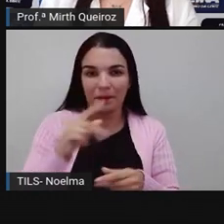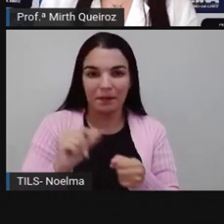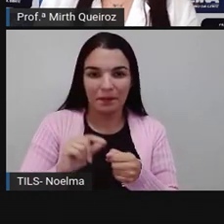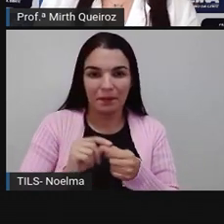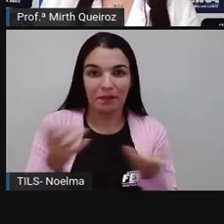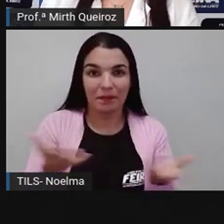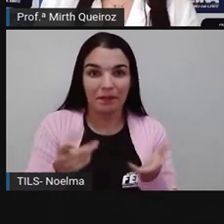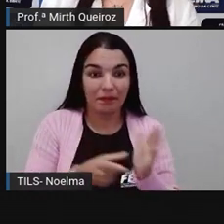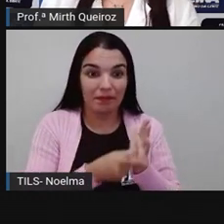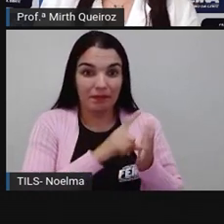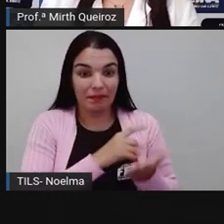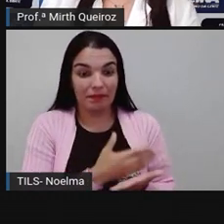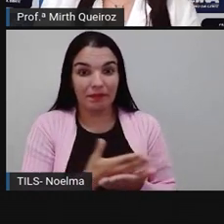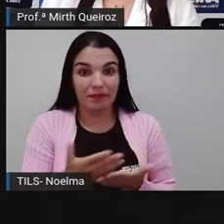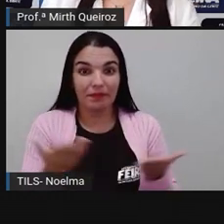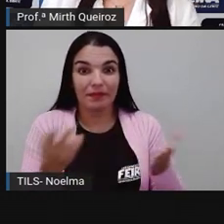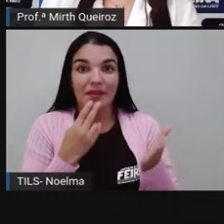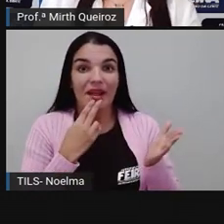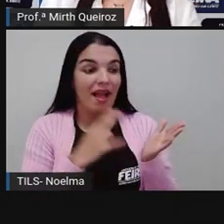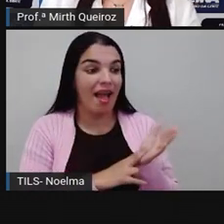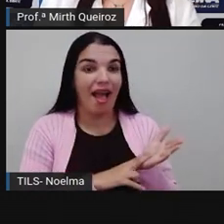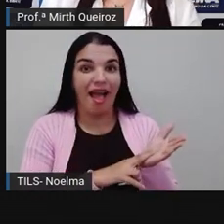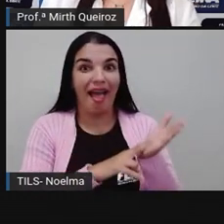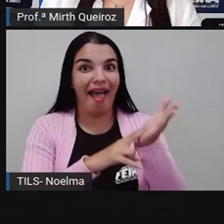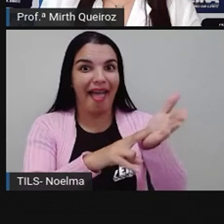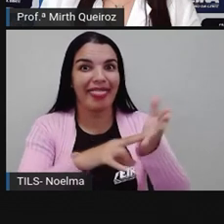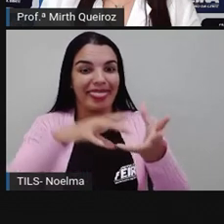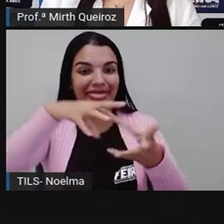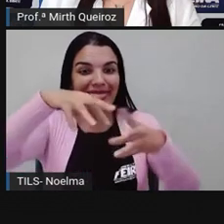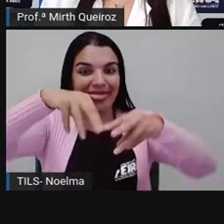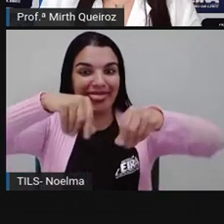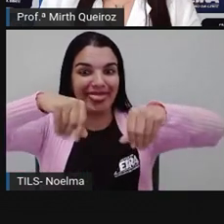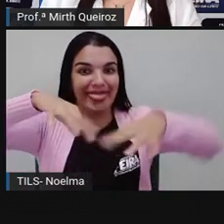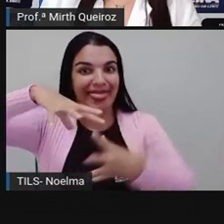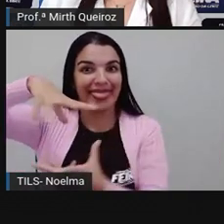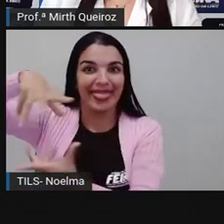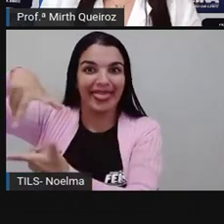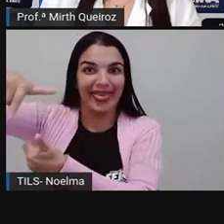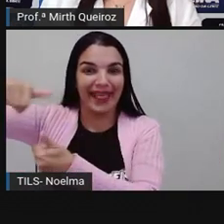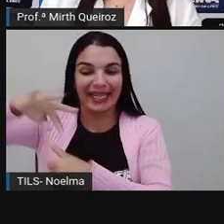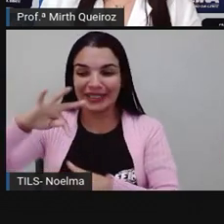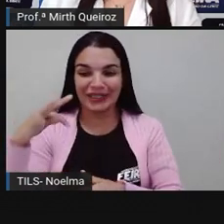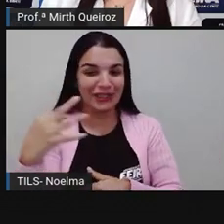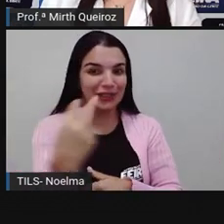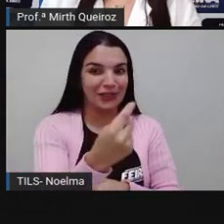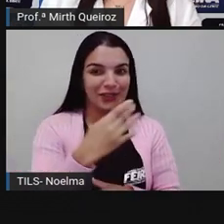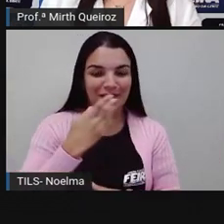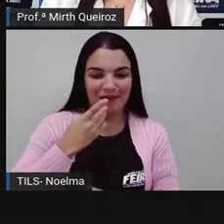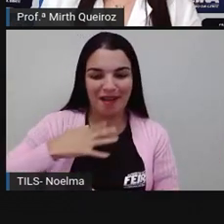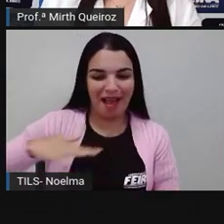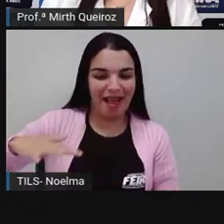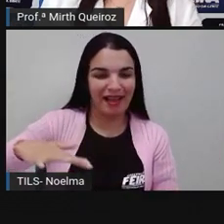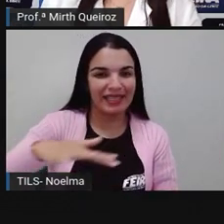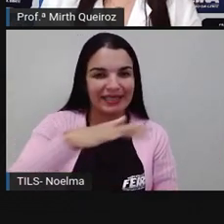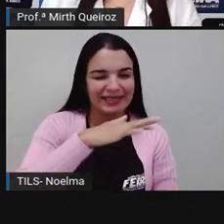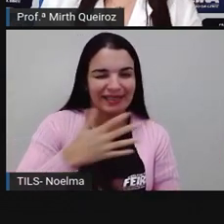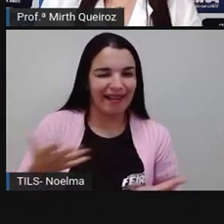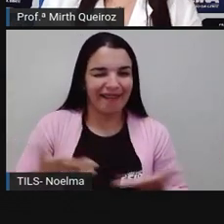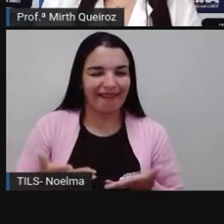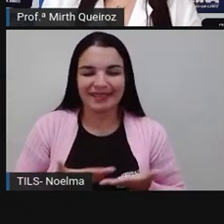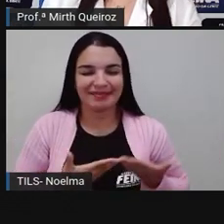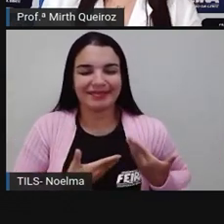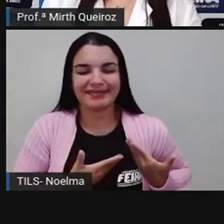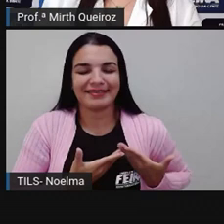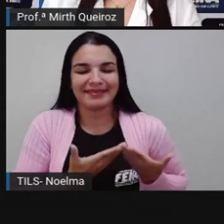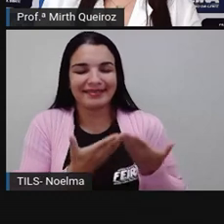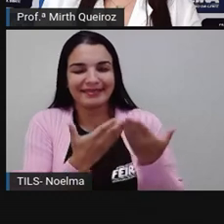gente começar, eu trouxe aqui uma carta da Terra para as crianças, para a gente fazer aí uma leitura e um leite, né? momento de leite